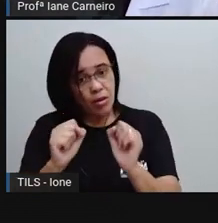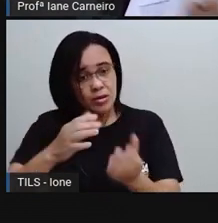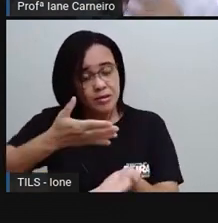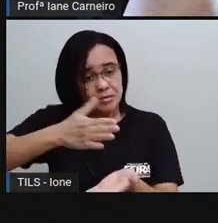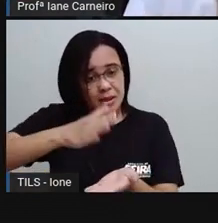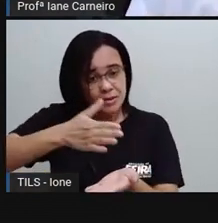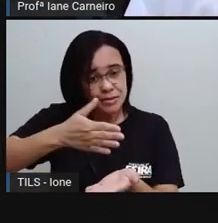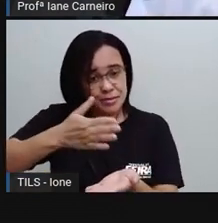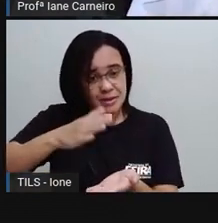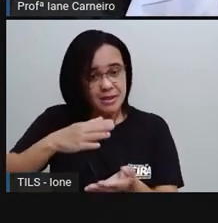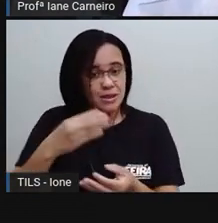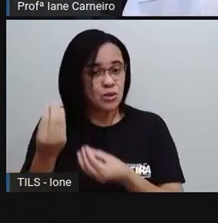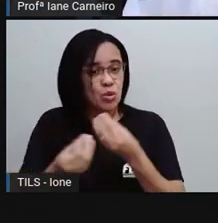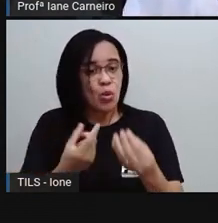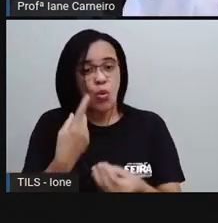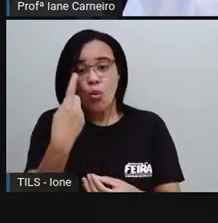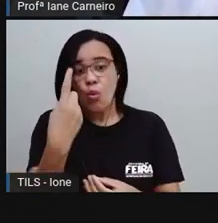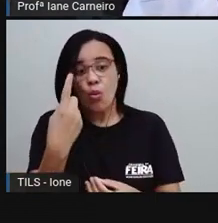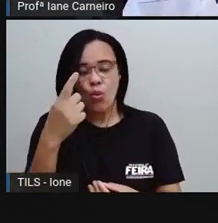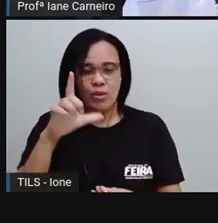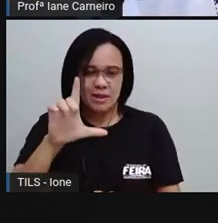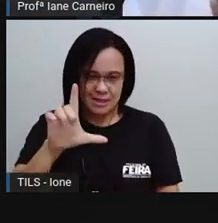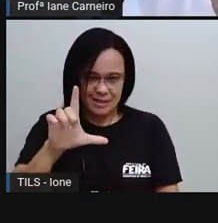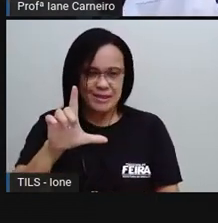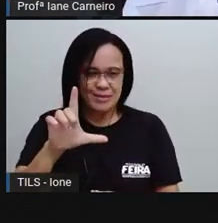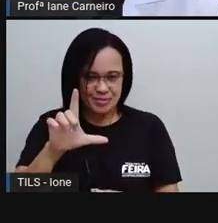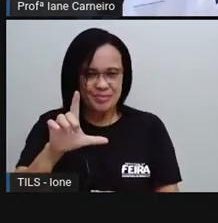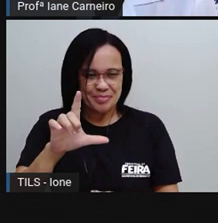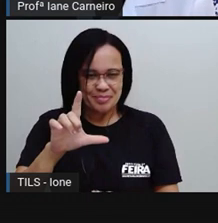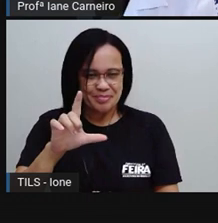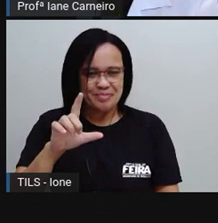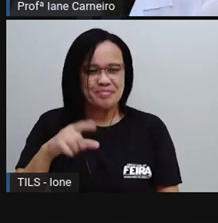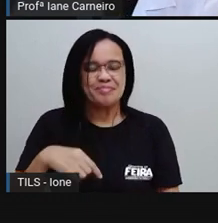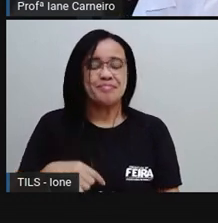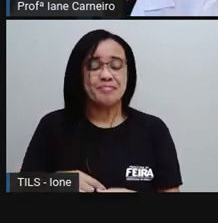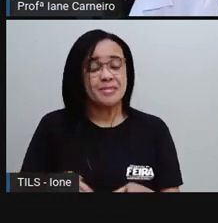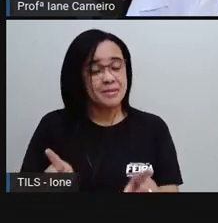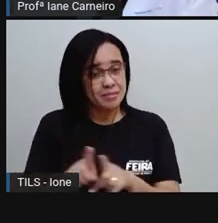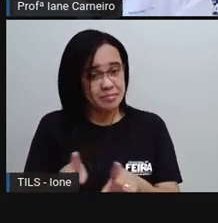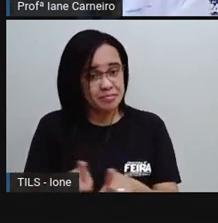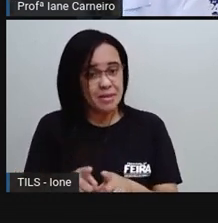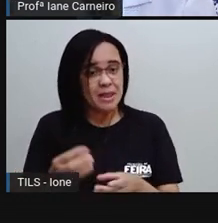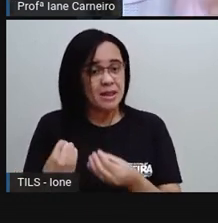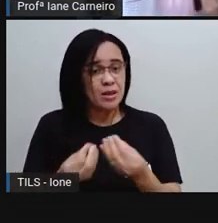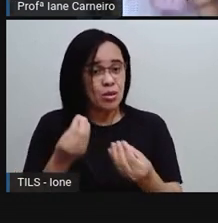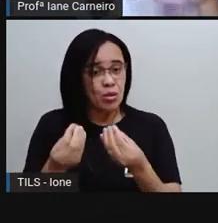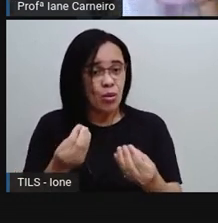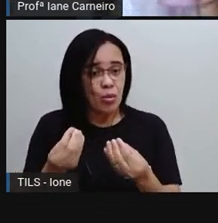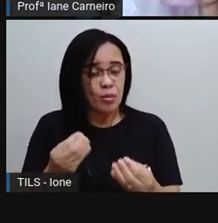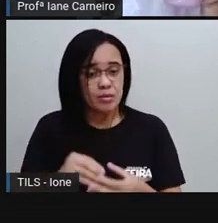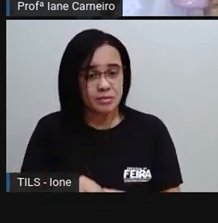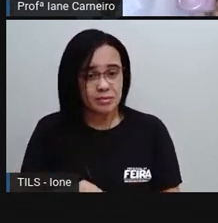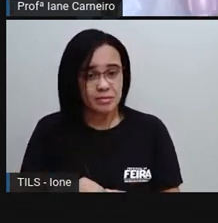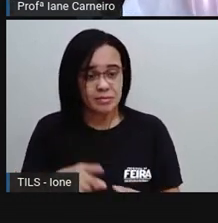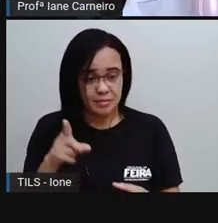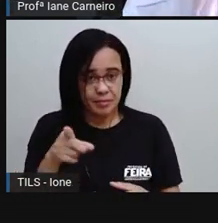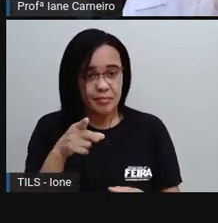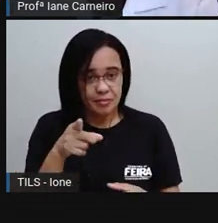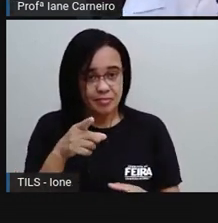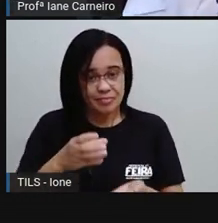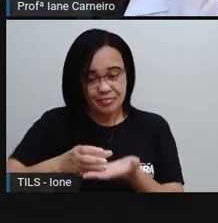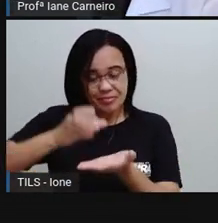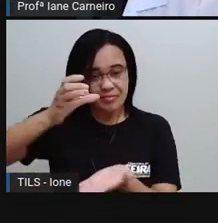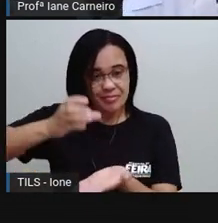menos, né, 1 litro de água durante um dia, né? E aí, você tá bebendo essa quantidade? Essa garrafa da Pro, essa